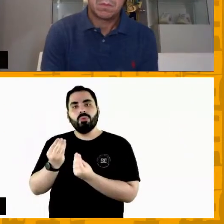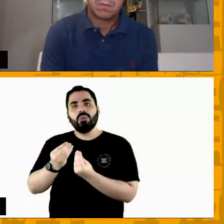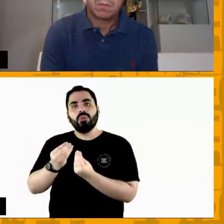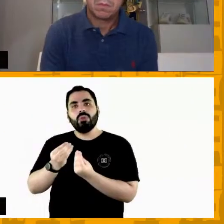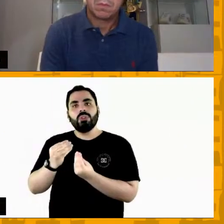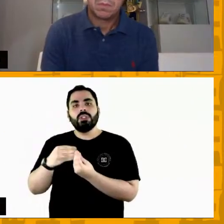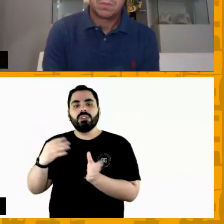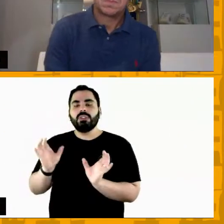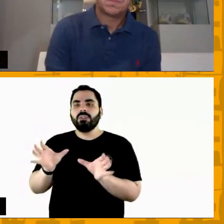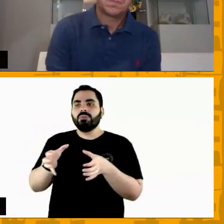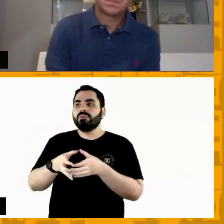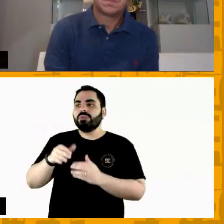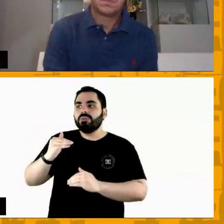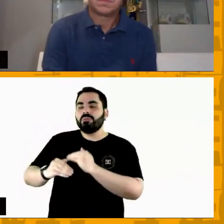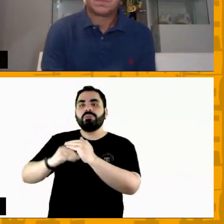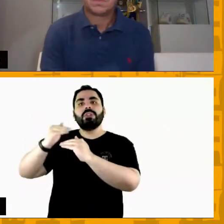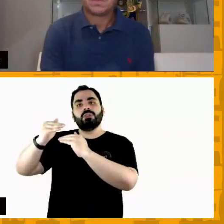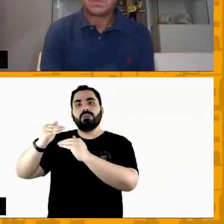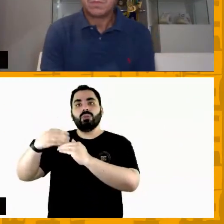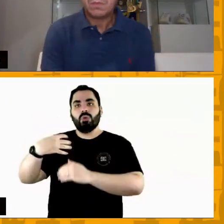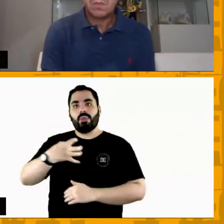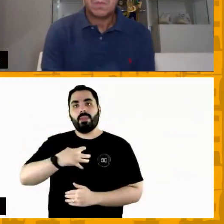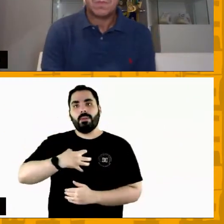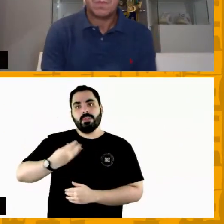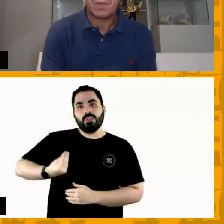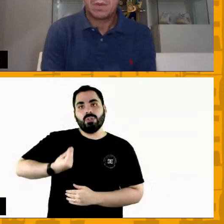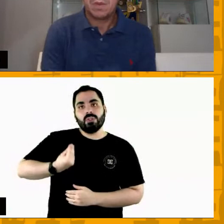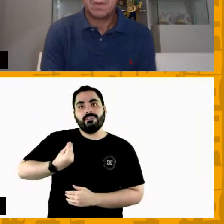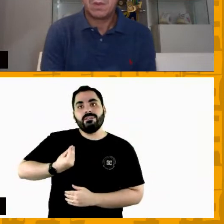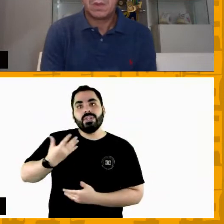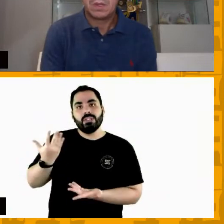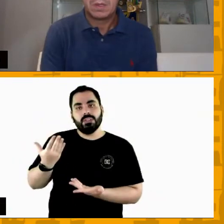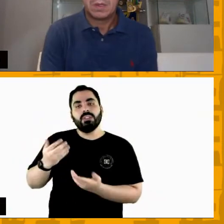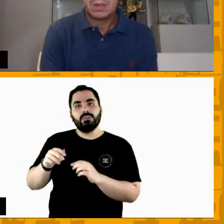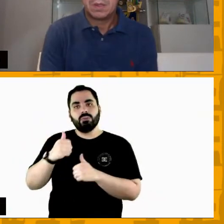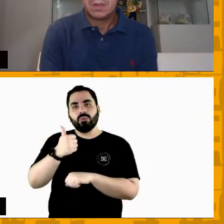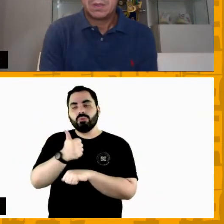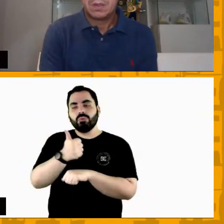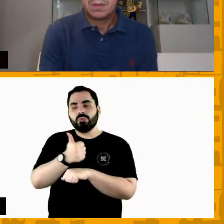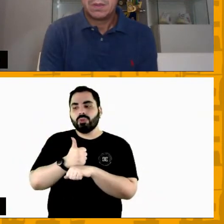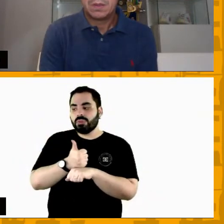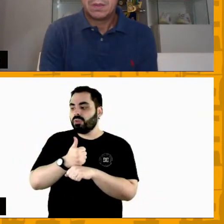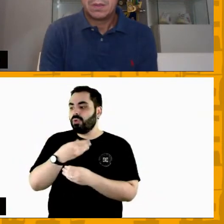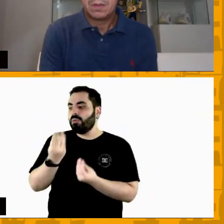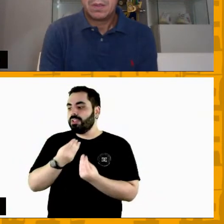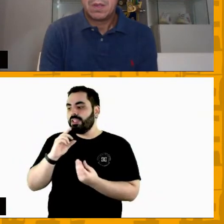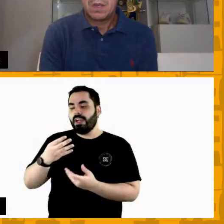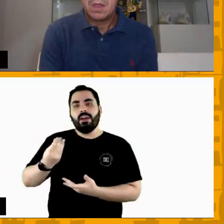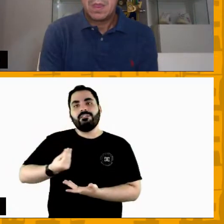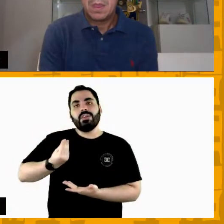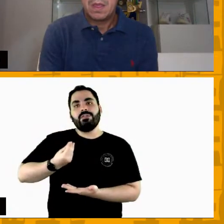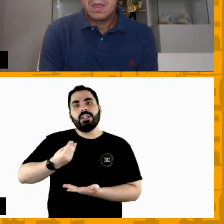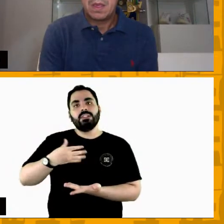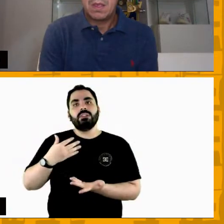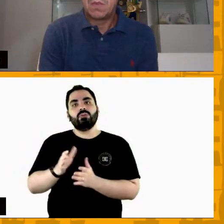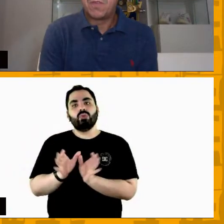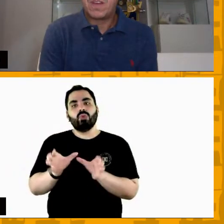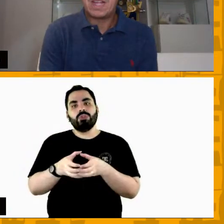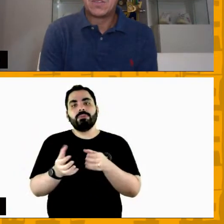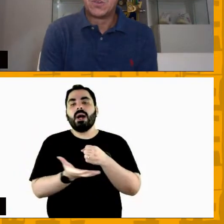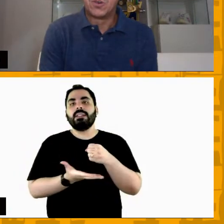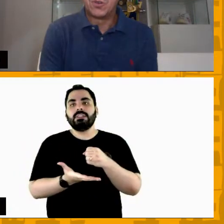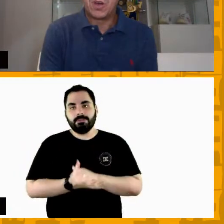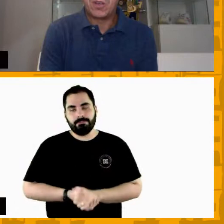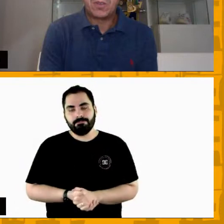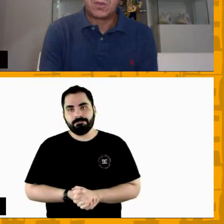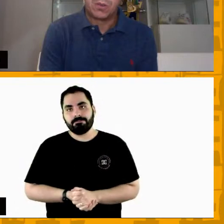atleta né então o que que a gente faz com o erro no alto rendimento na base como é que você vê isso eu vou